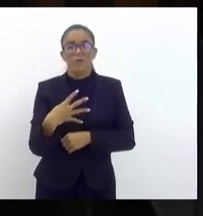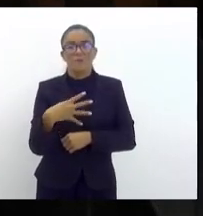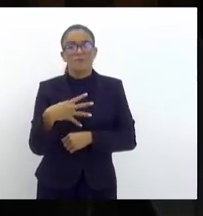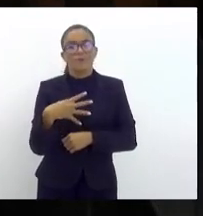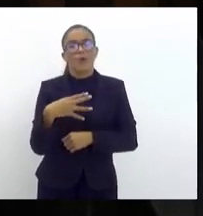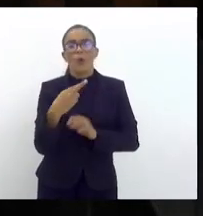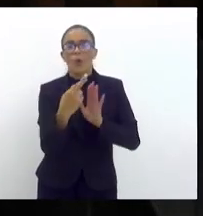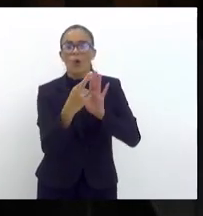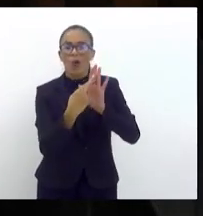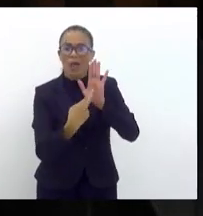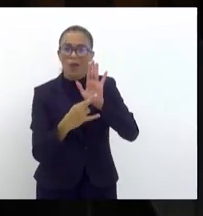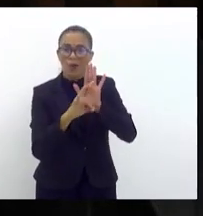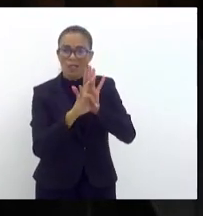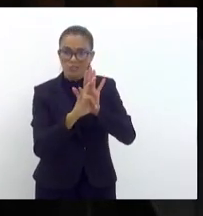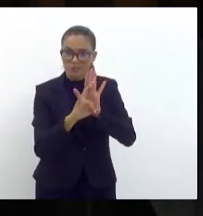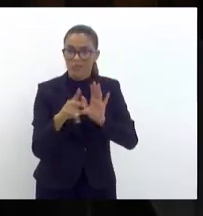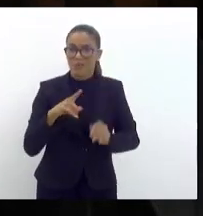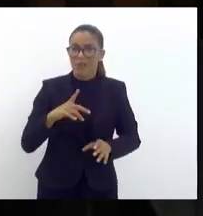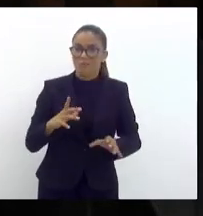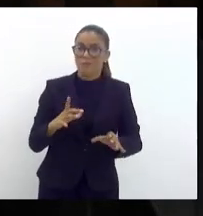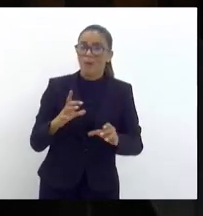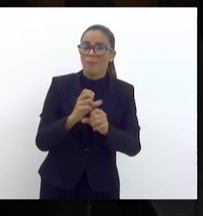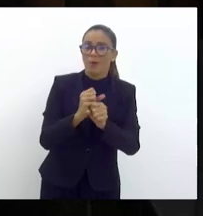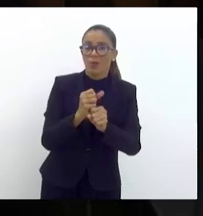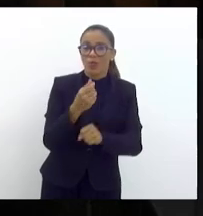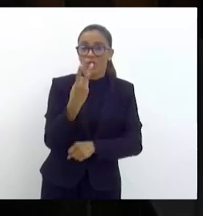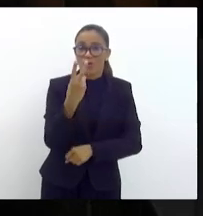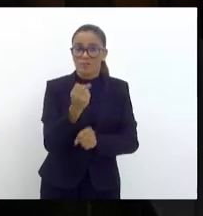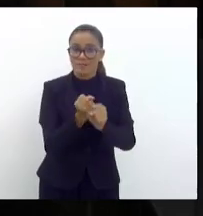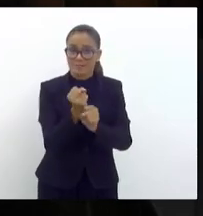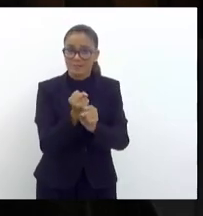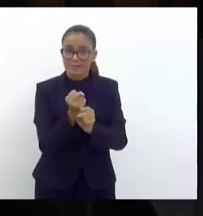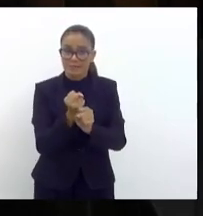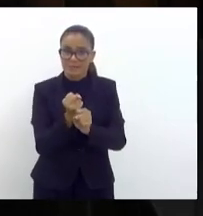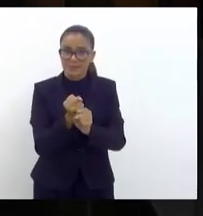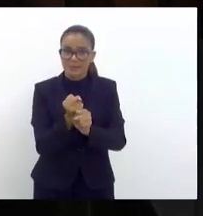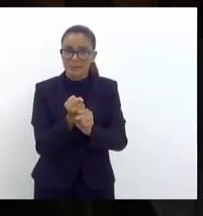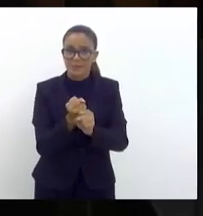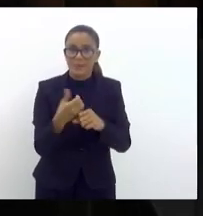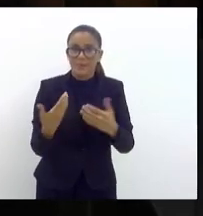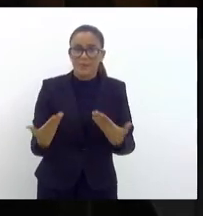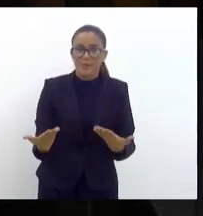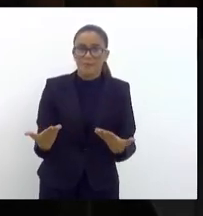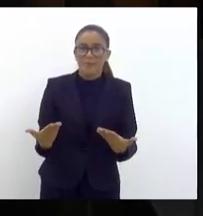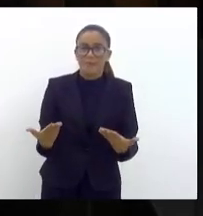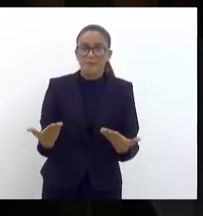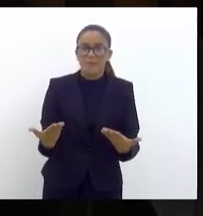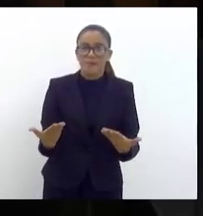regime faz dois anos, ano que vem. Então, está...